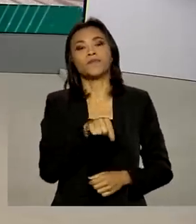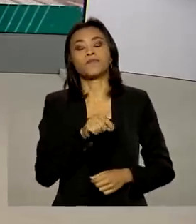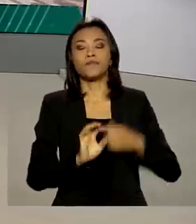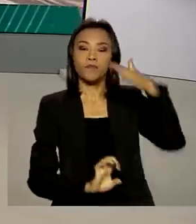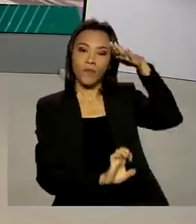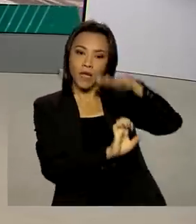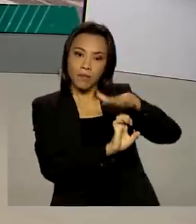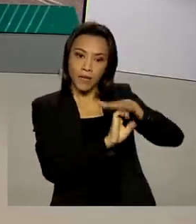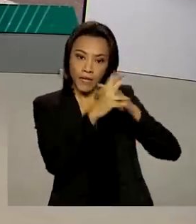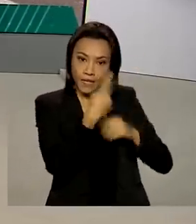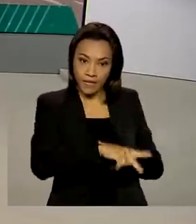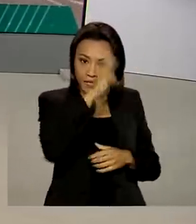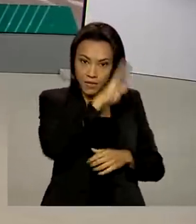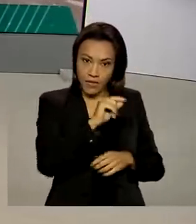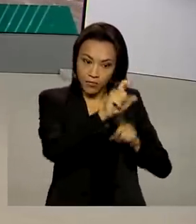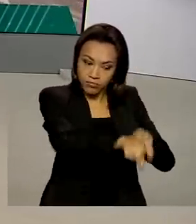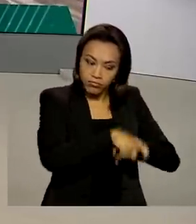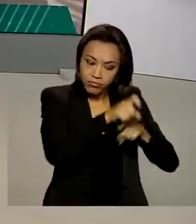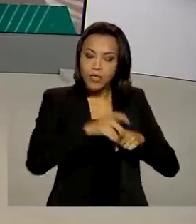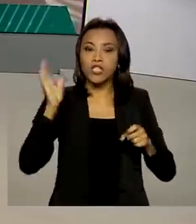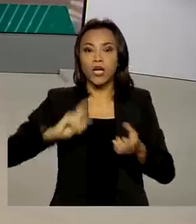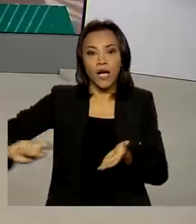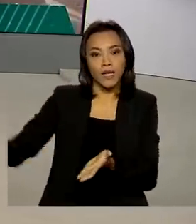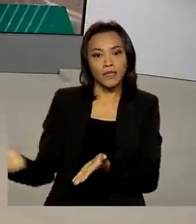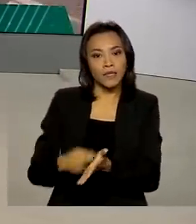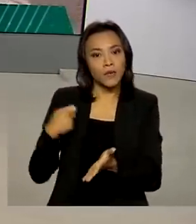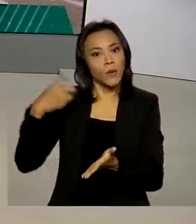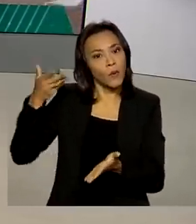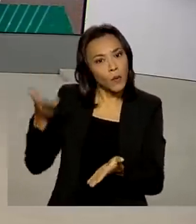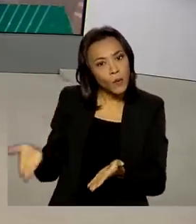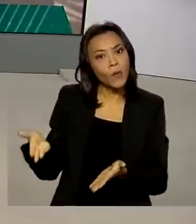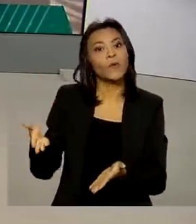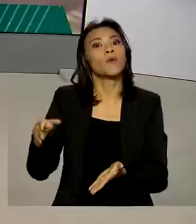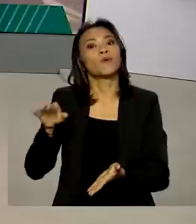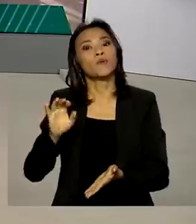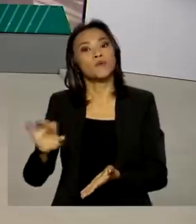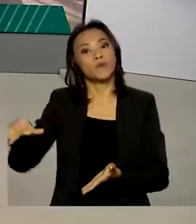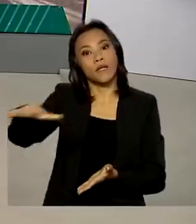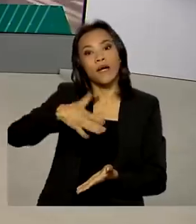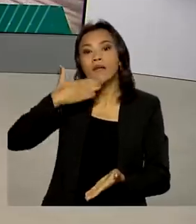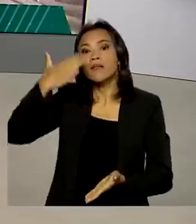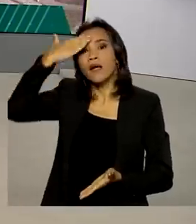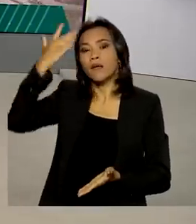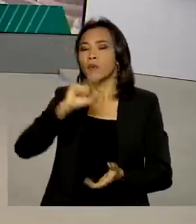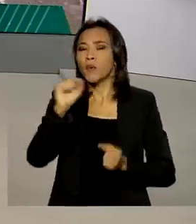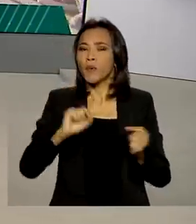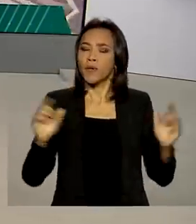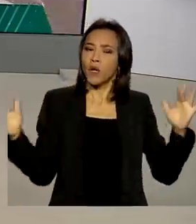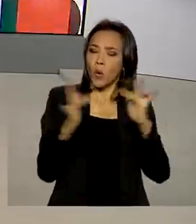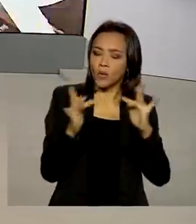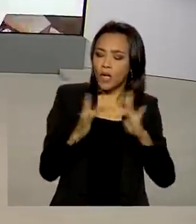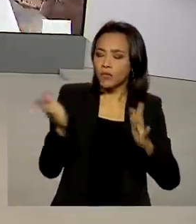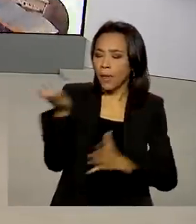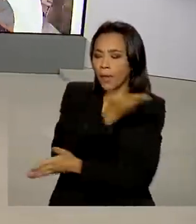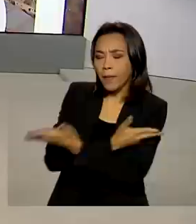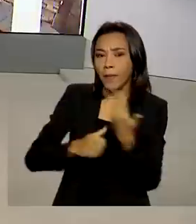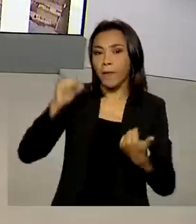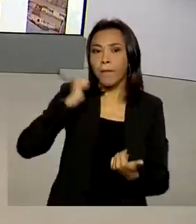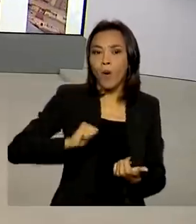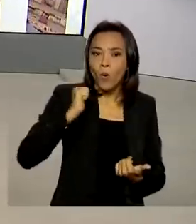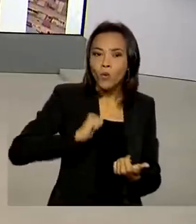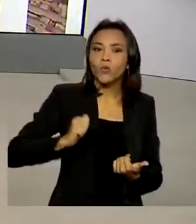cooperação científica com os Emirados Árabes. O acordo prevê intercâmbio de especialistas, concessão de bolsas e